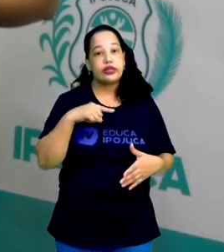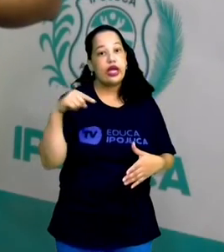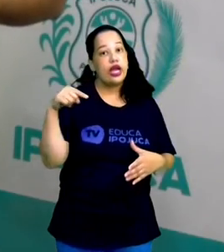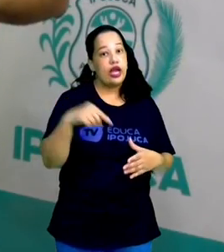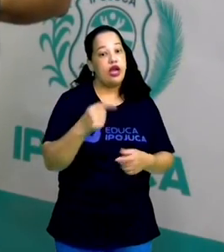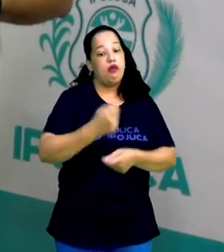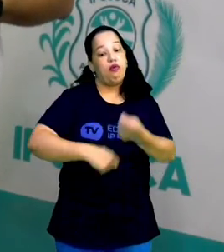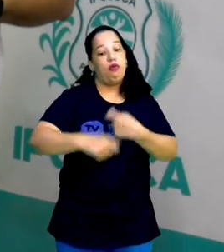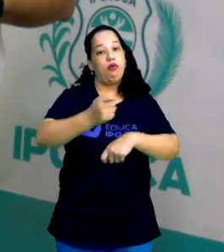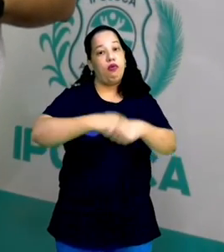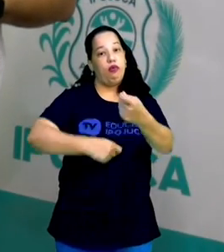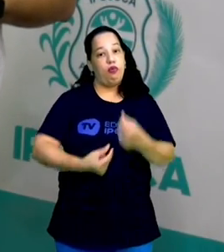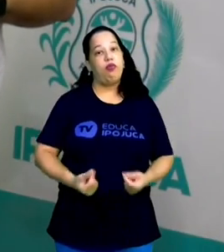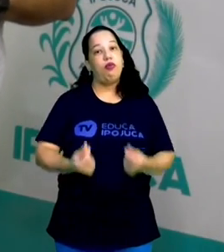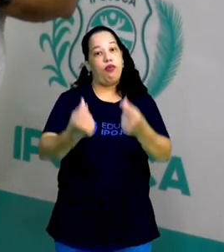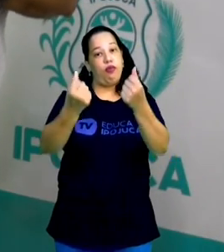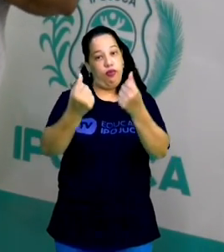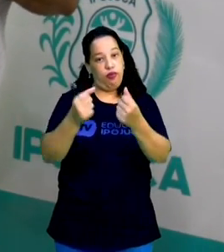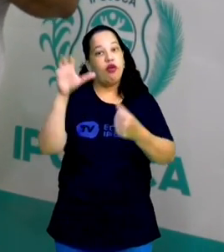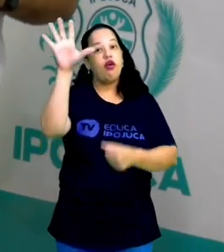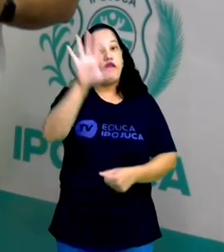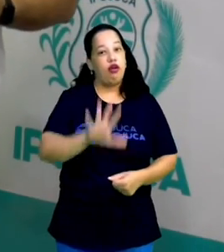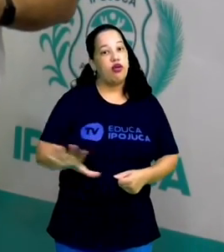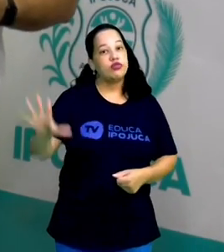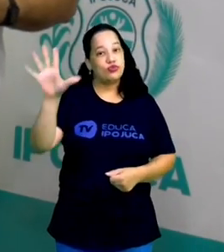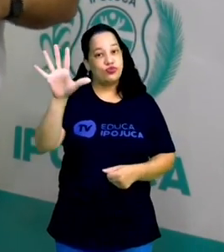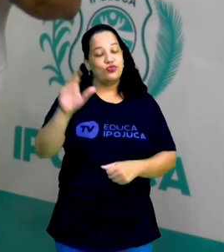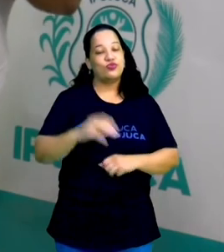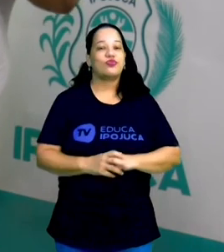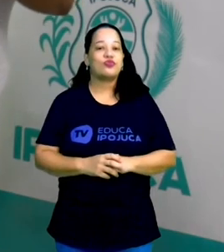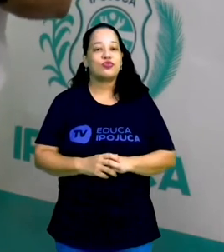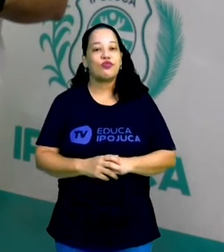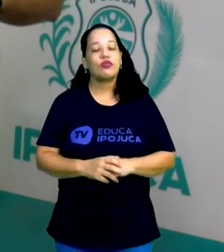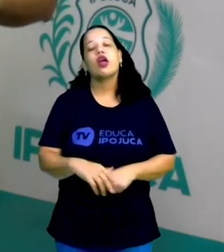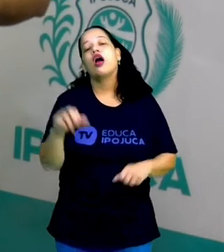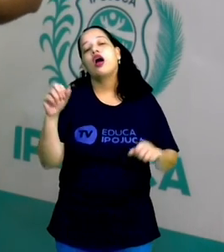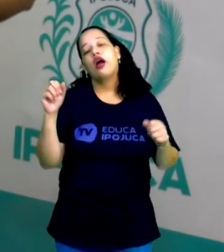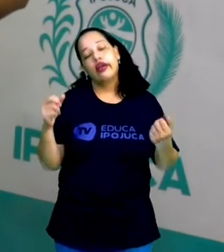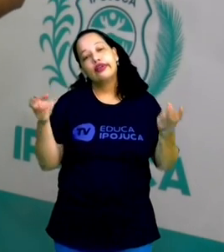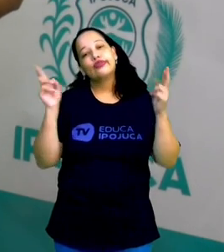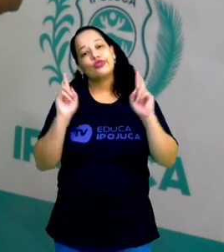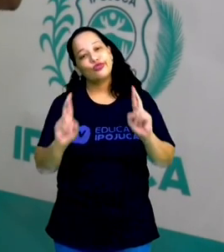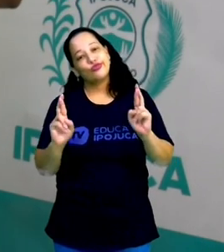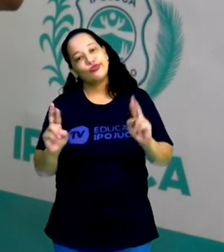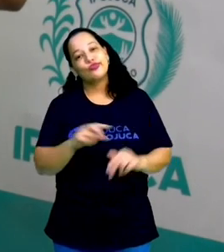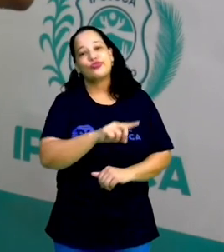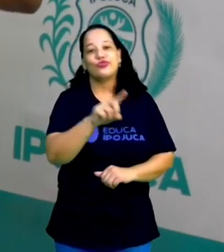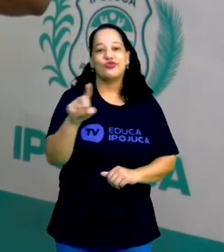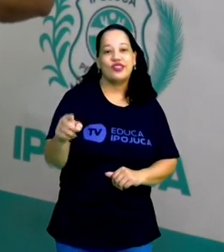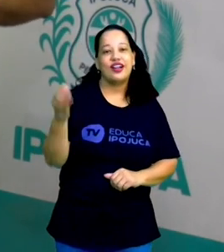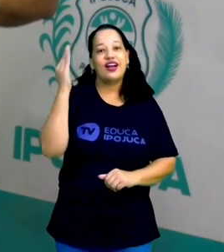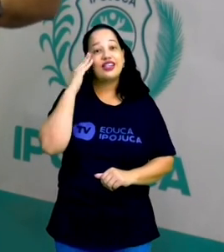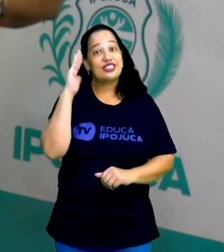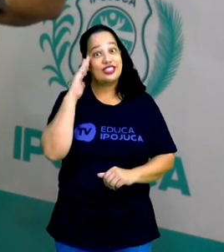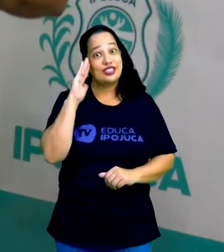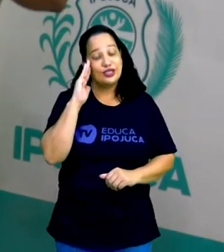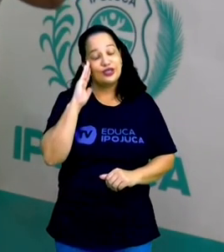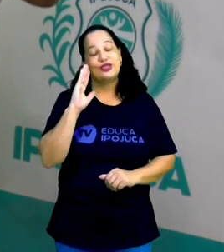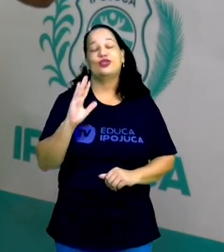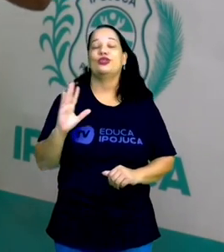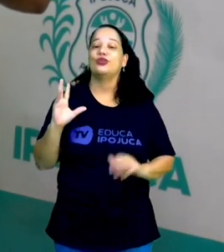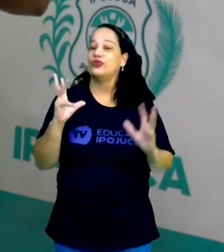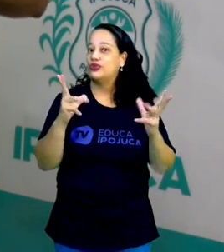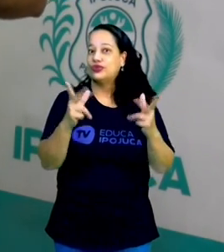econômica regional. Bem, pessoal, eu espero que vocês tenham entendido tudo o que a gente conversou hoje